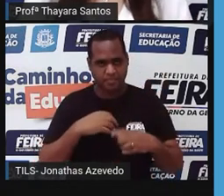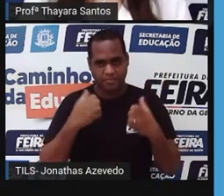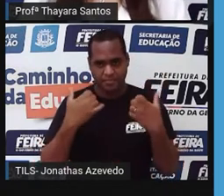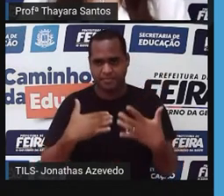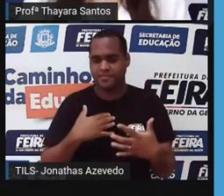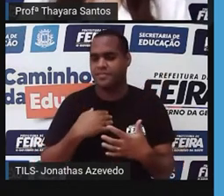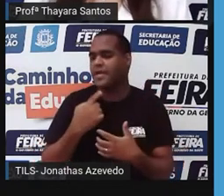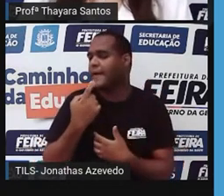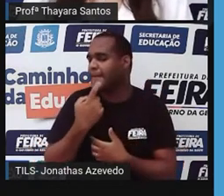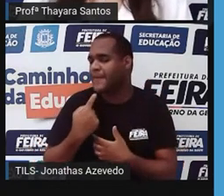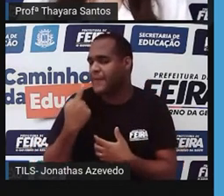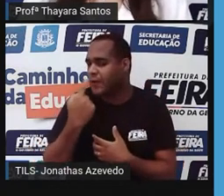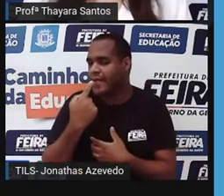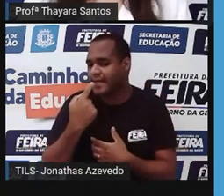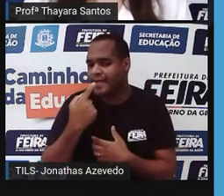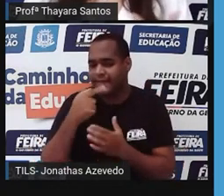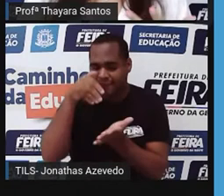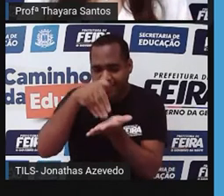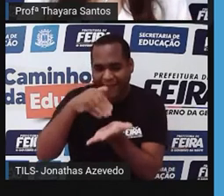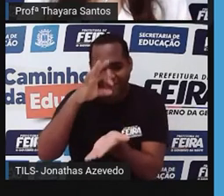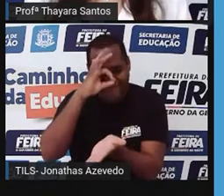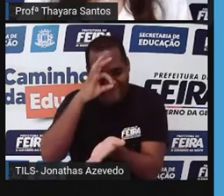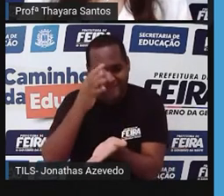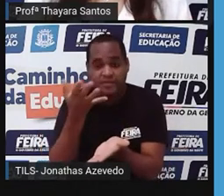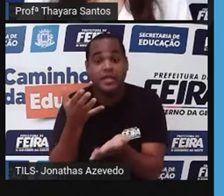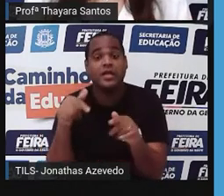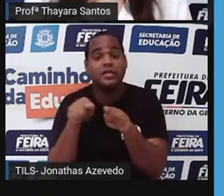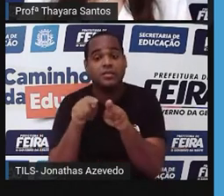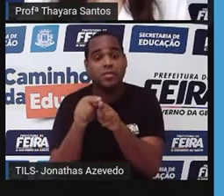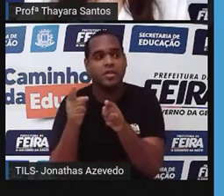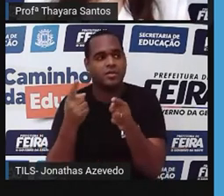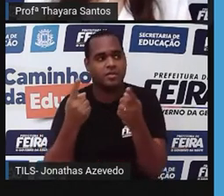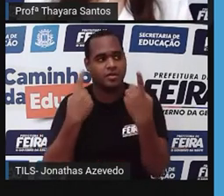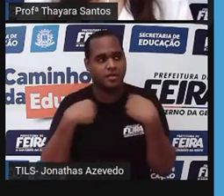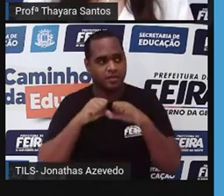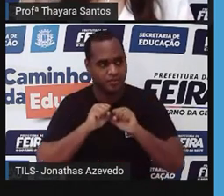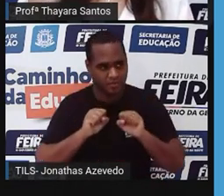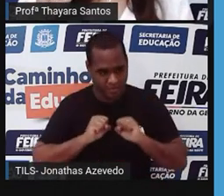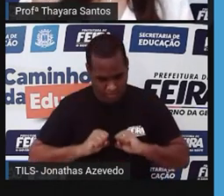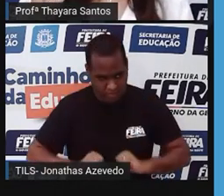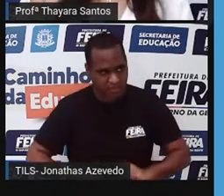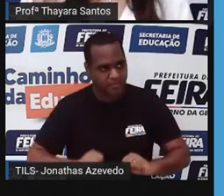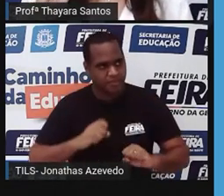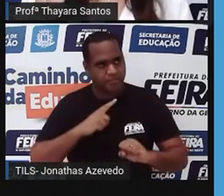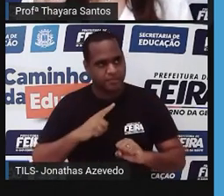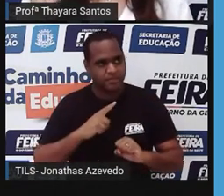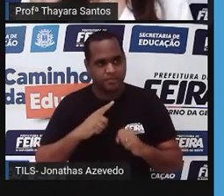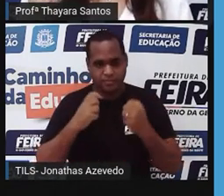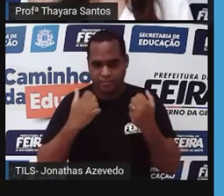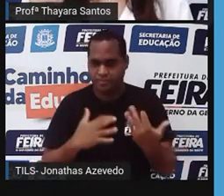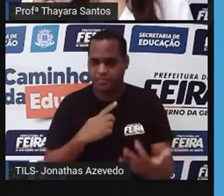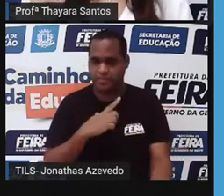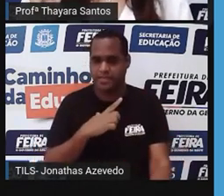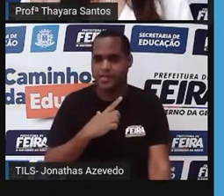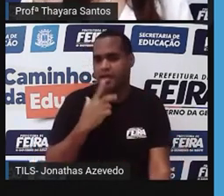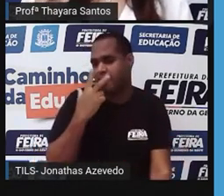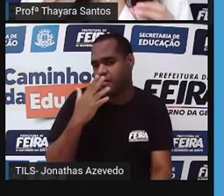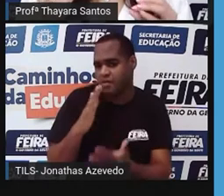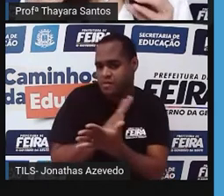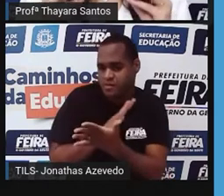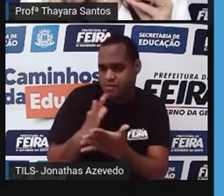boca até o ânus. Eles apresentam um sistema nervoso que a gente chama de ganglionar. Ganglionar, ele tem gânglios, que é como se fossem pequenos nódulos